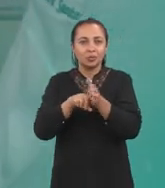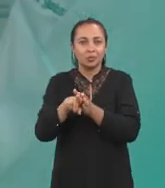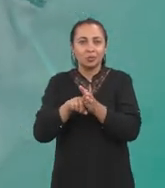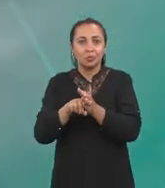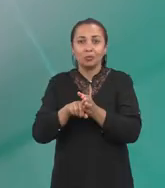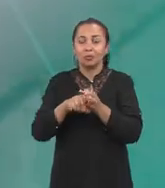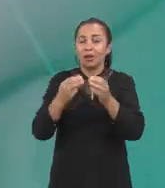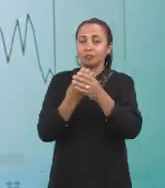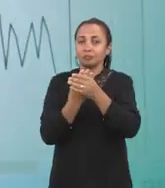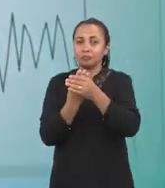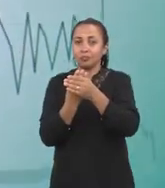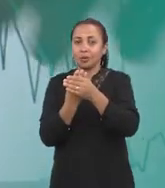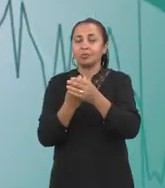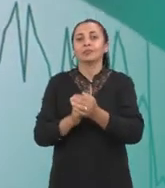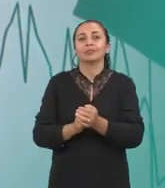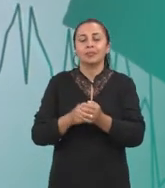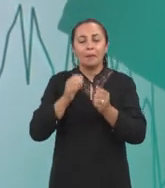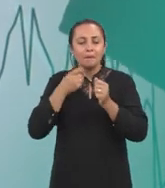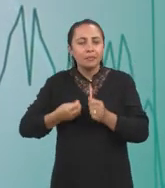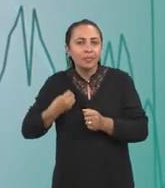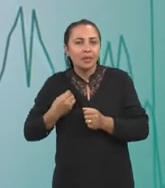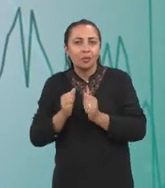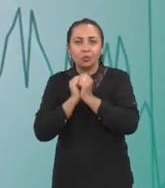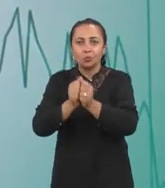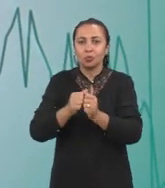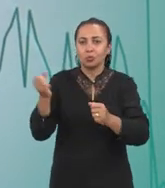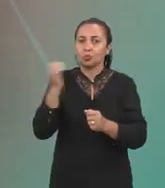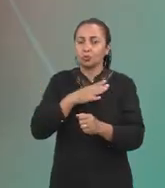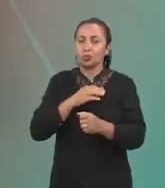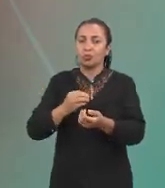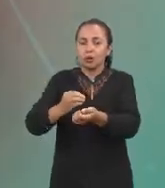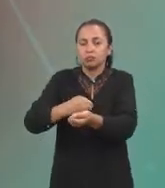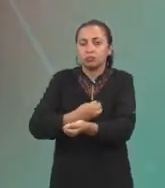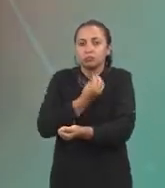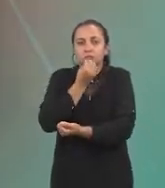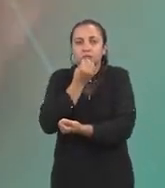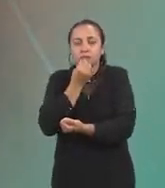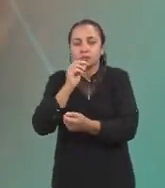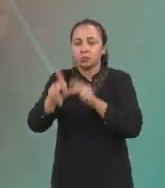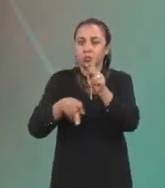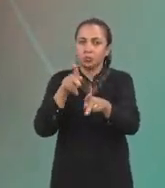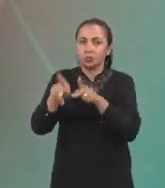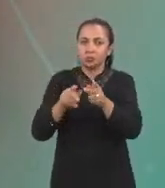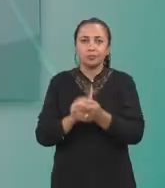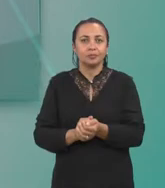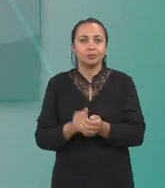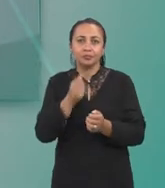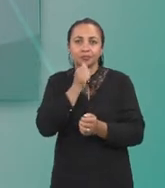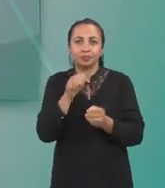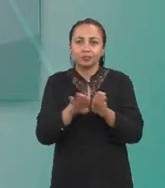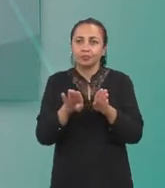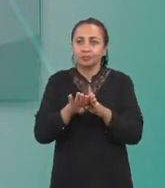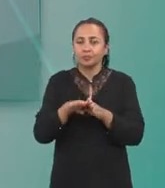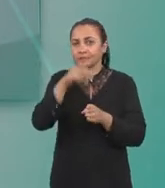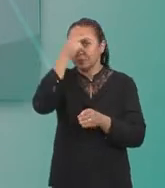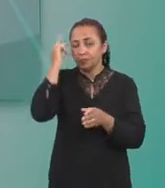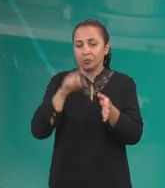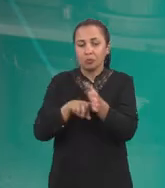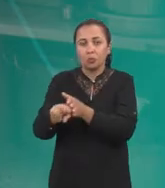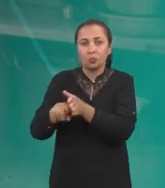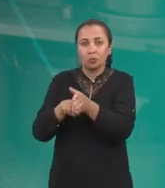da Universidade Federal de Sergipe participam de estudo de novos casos de ranceníase na população. E ainda,